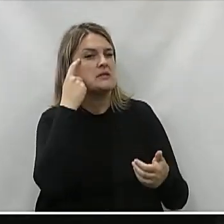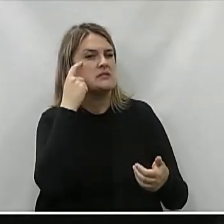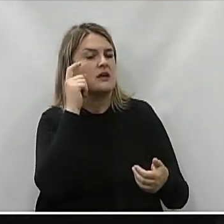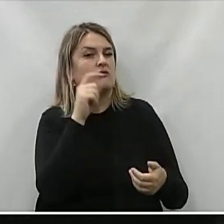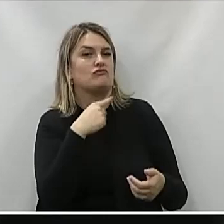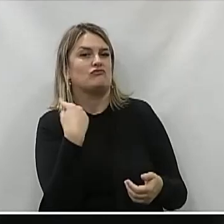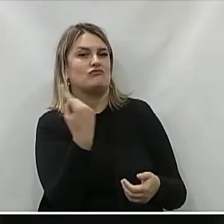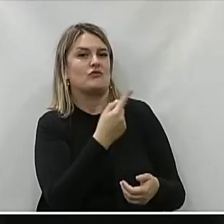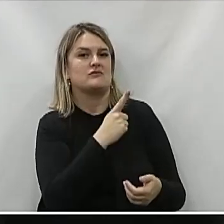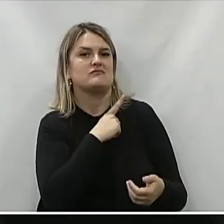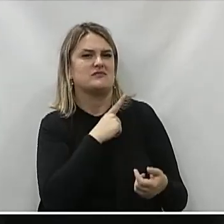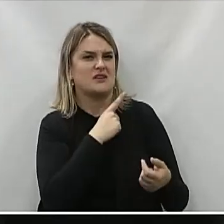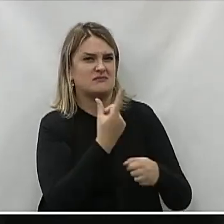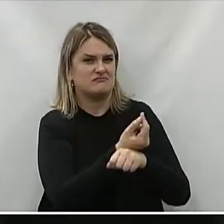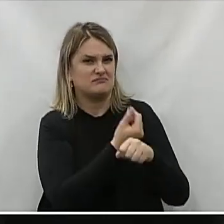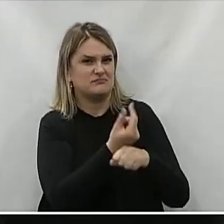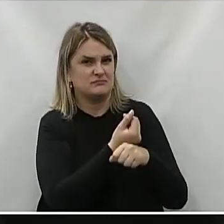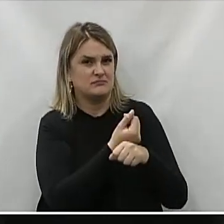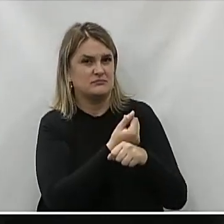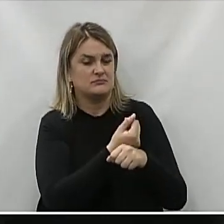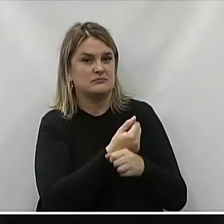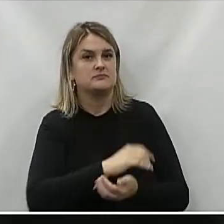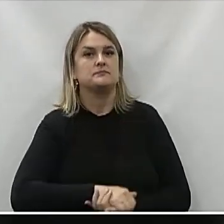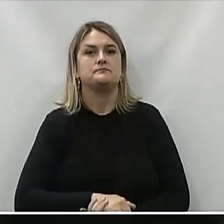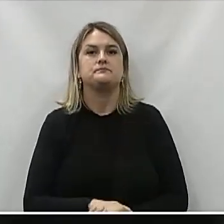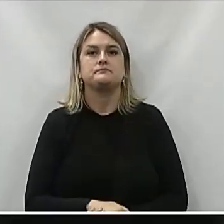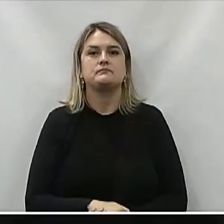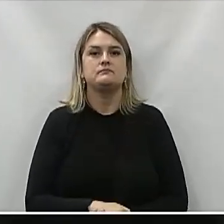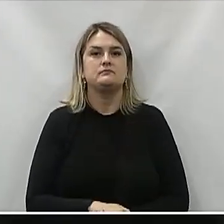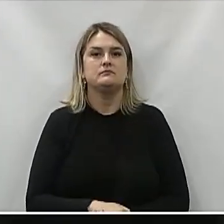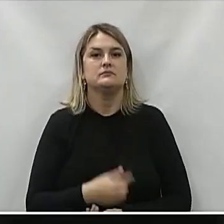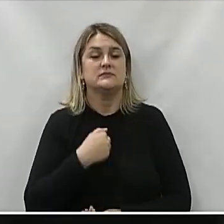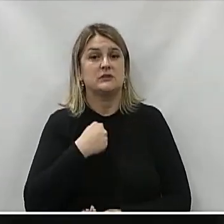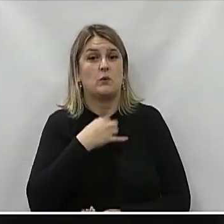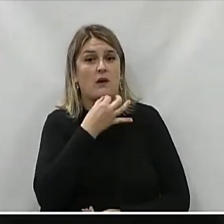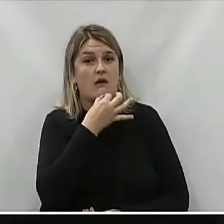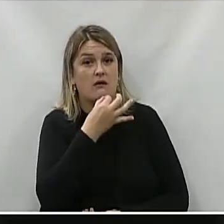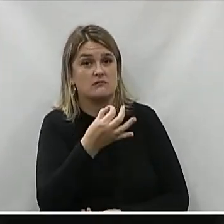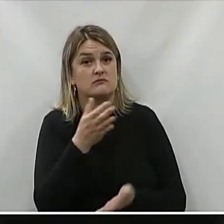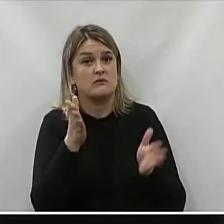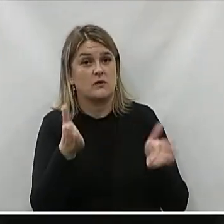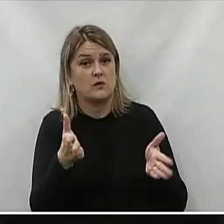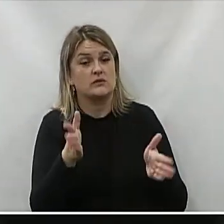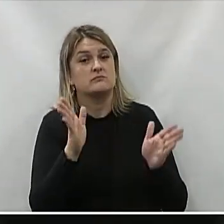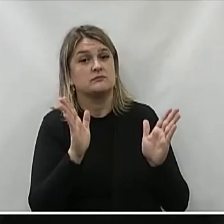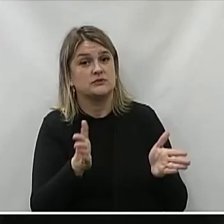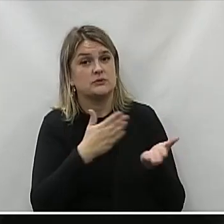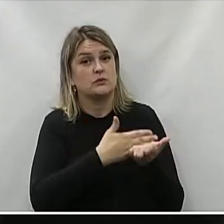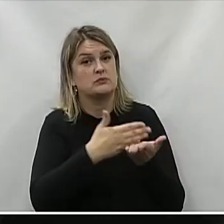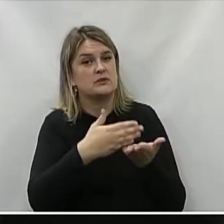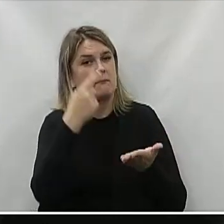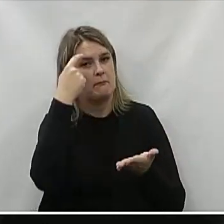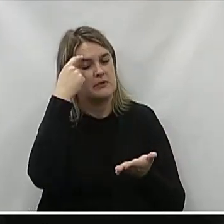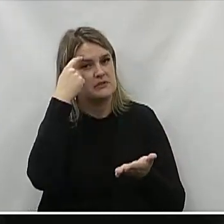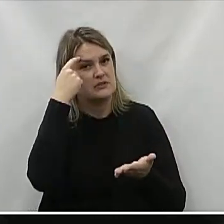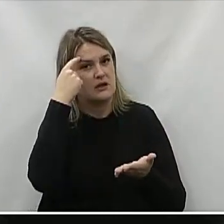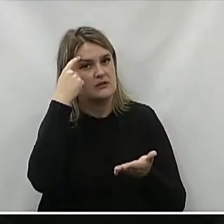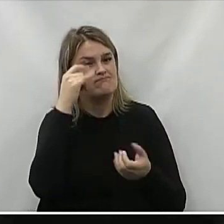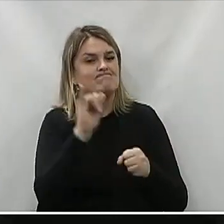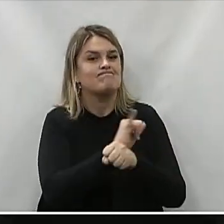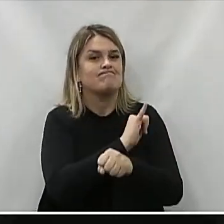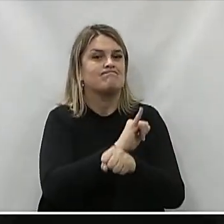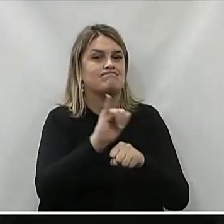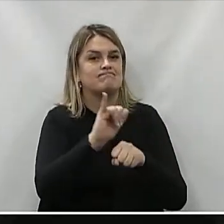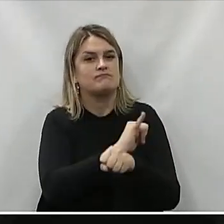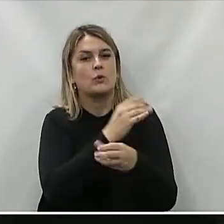Que caiba no bolso da prefeitura Então acho que a partir Desde agora Já temos que começar A pensar em hipóteses